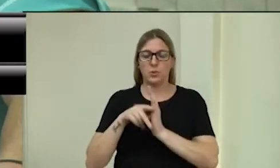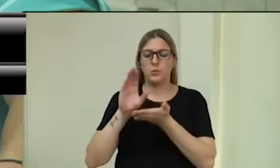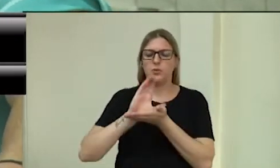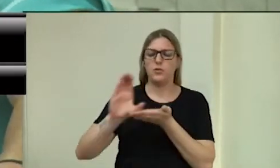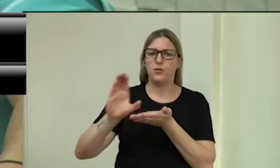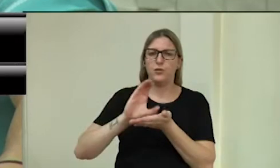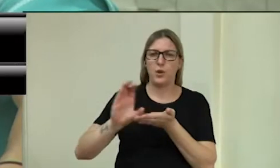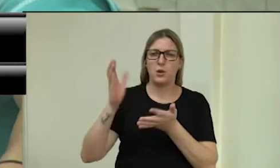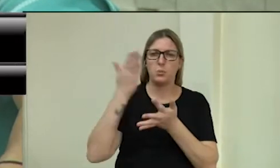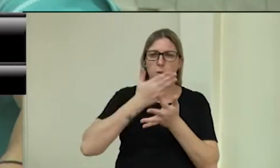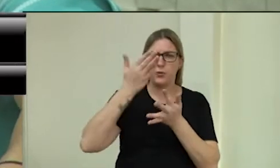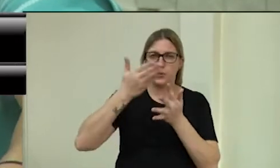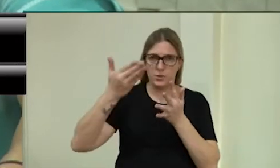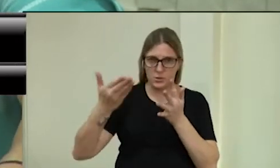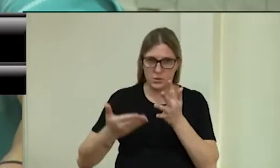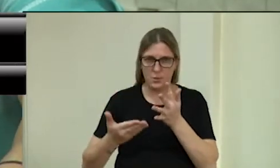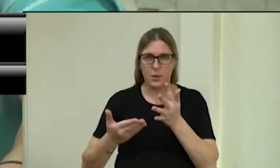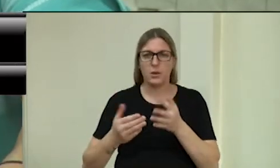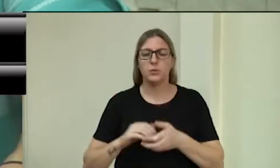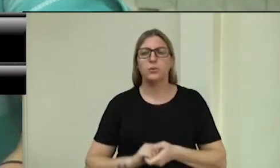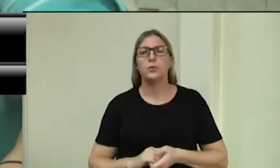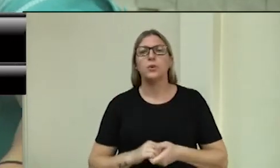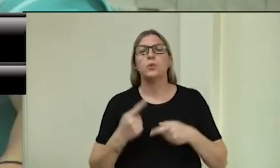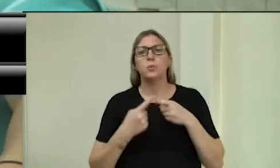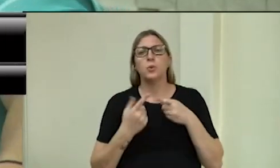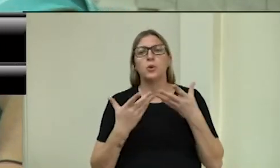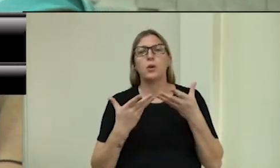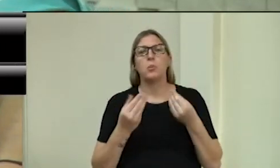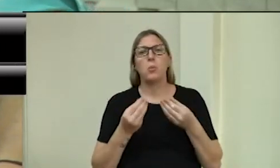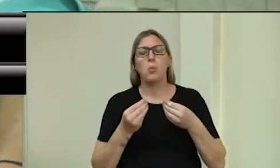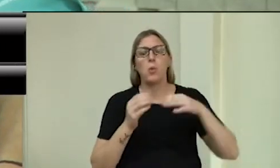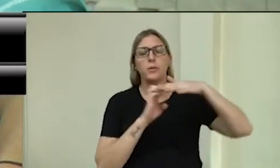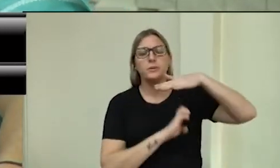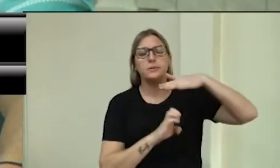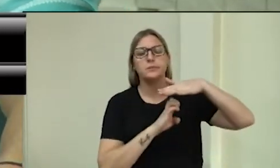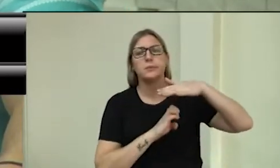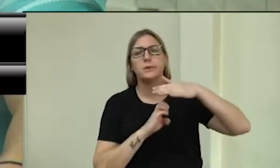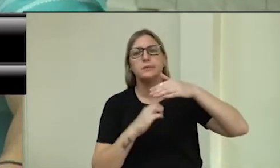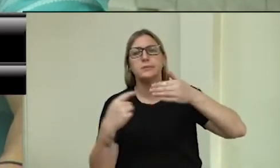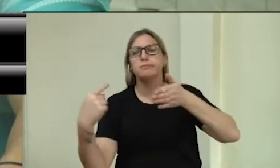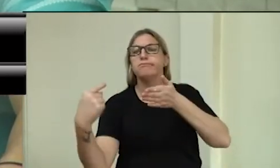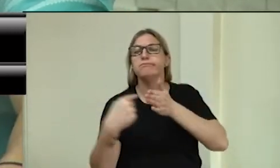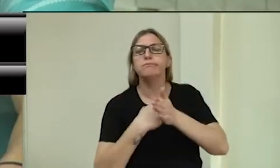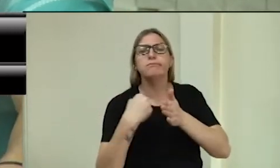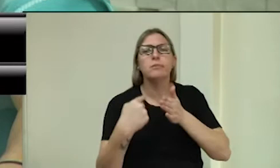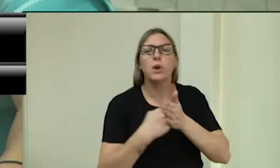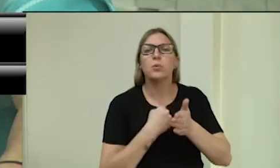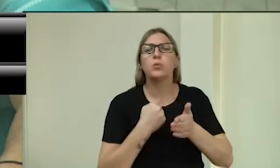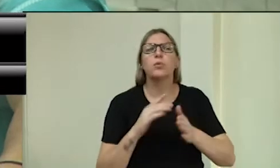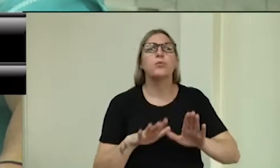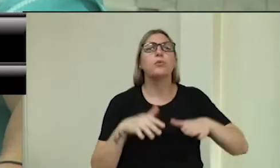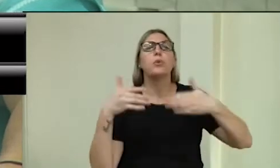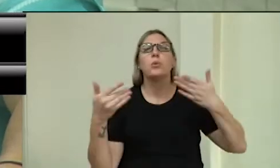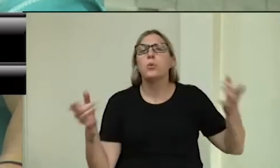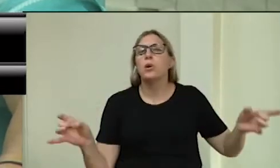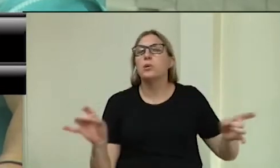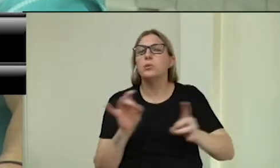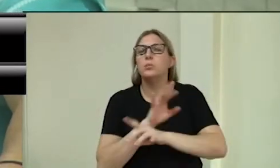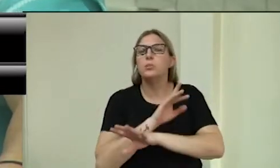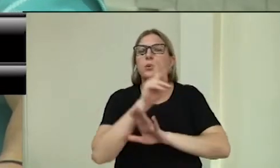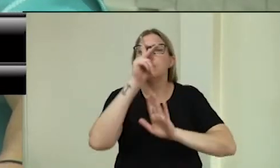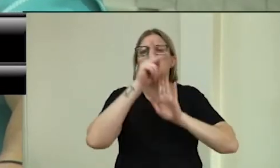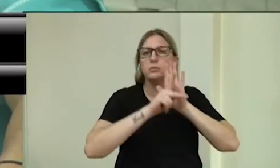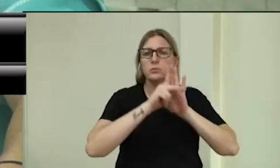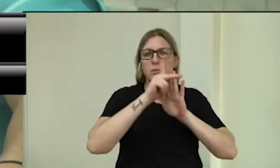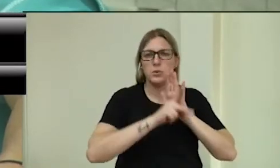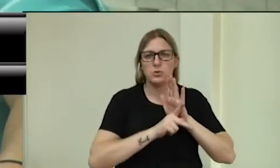muitas empresas sempre nos procuraram para ver quando que saía esse projeto aqui, que vai ser feito lá, essa